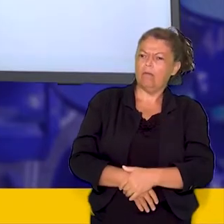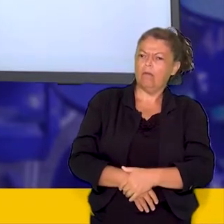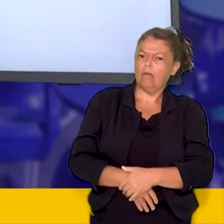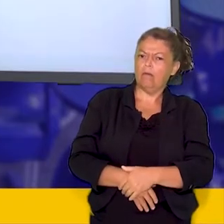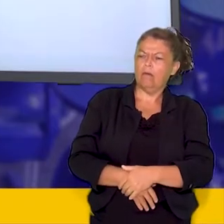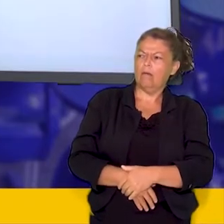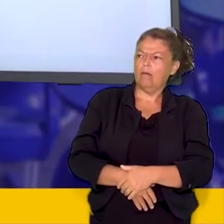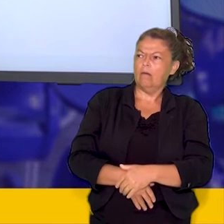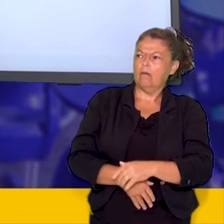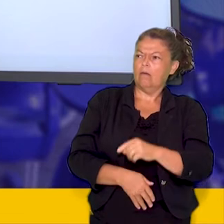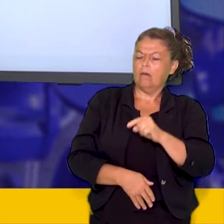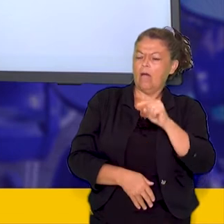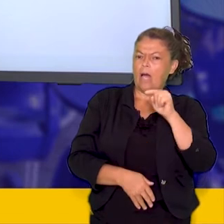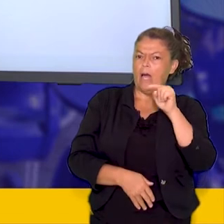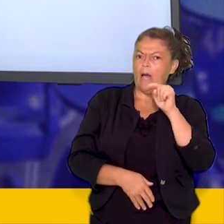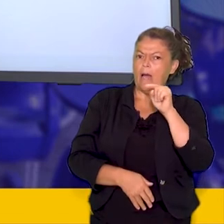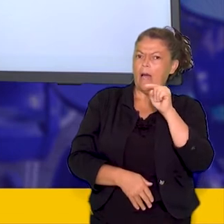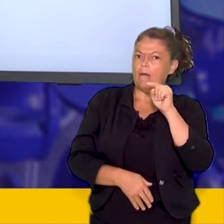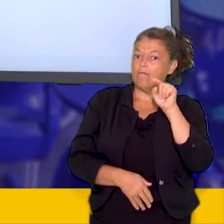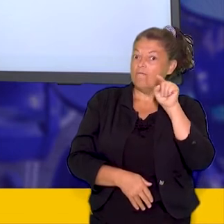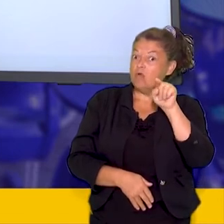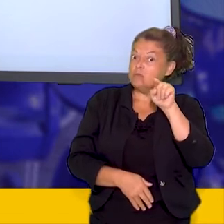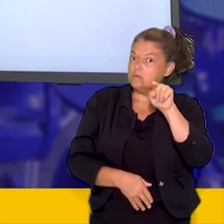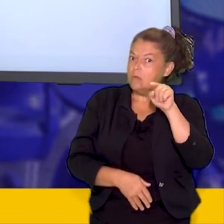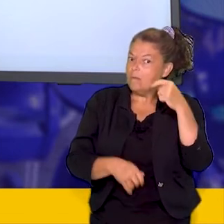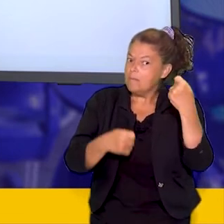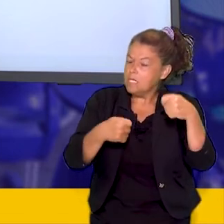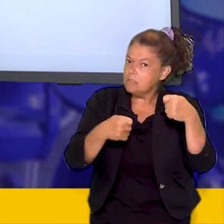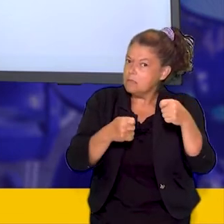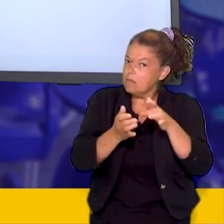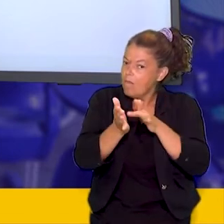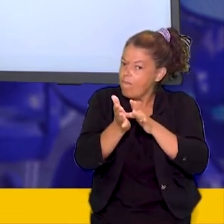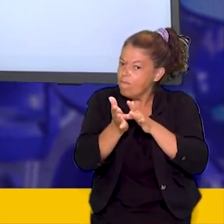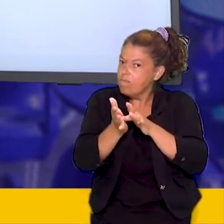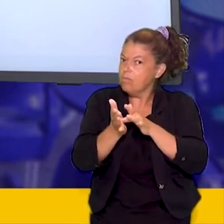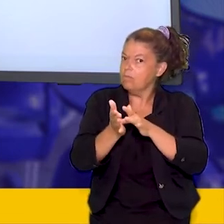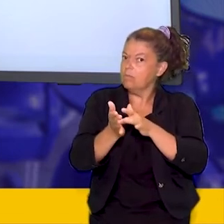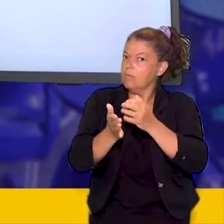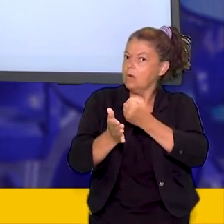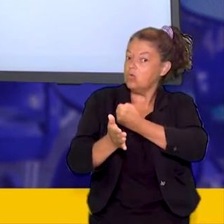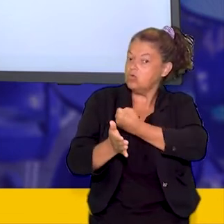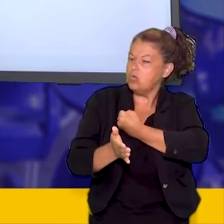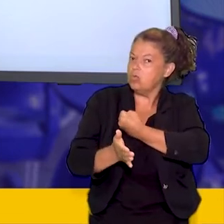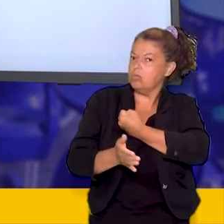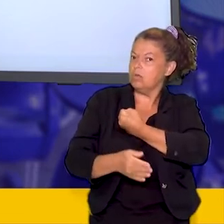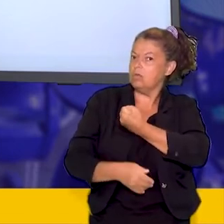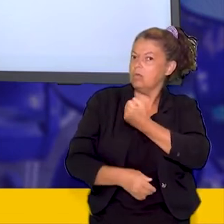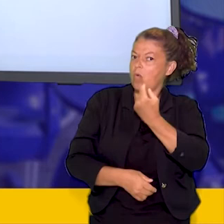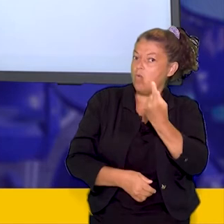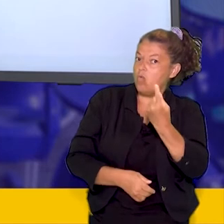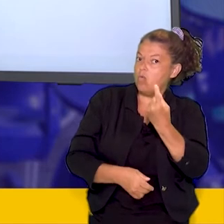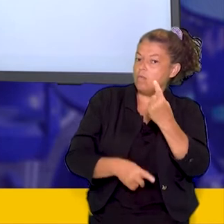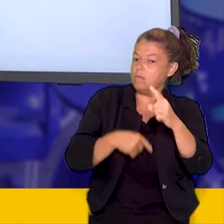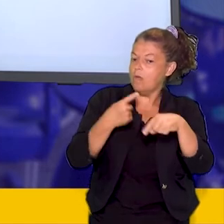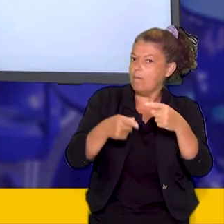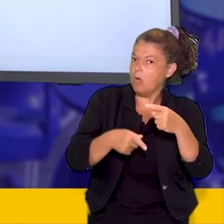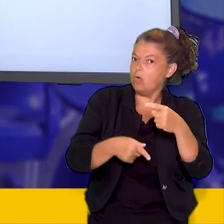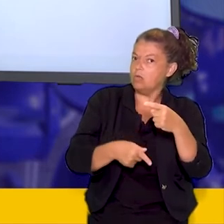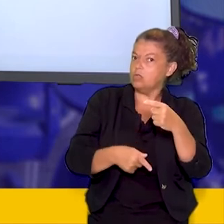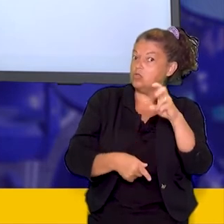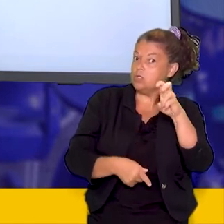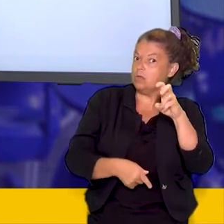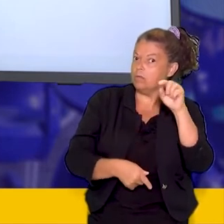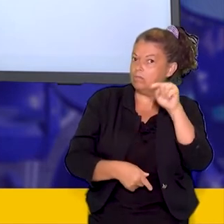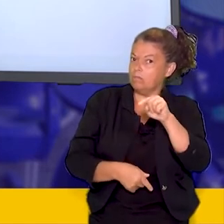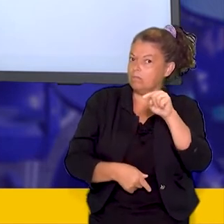depois o 5. E a resposta daquele eleitor simplesmente